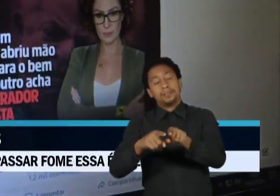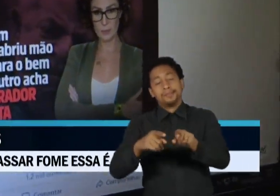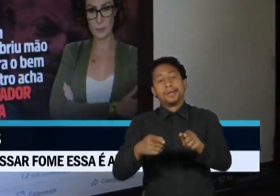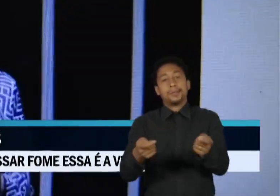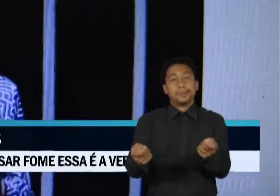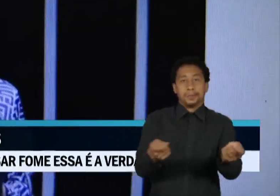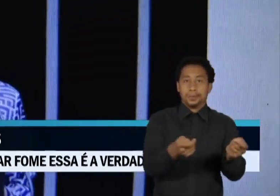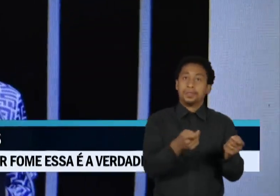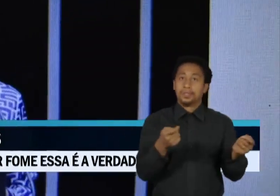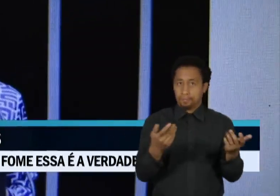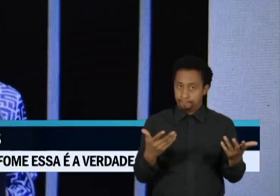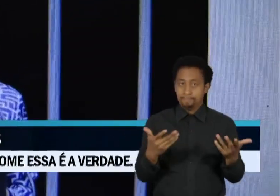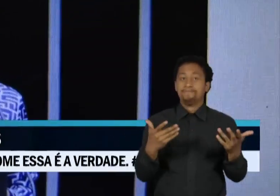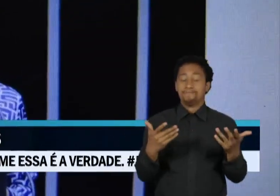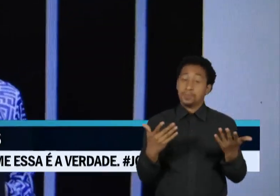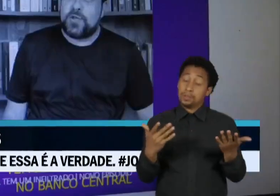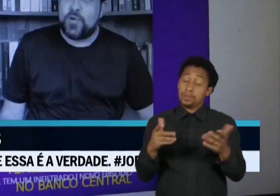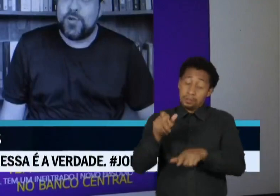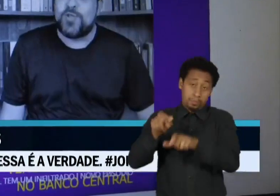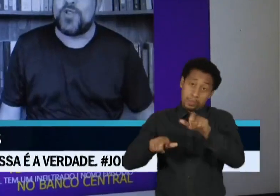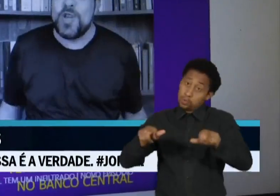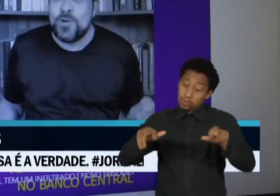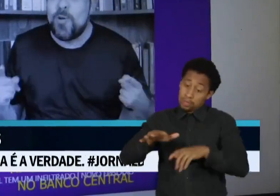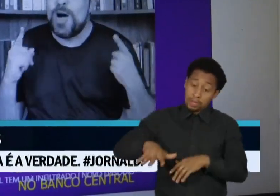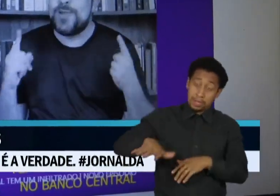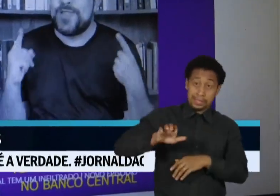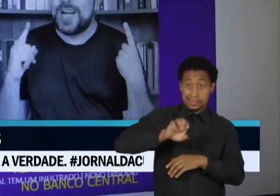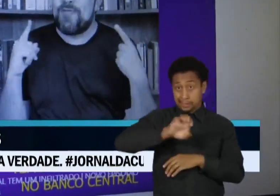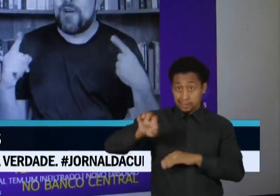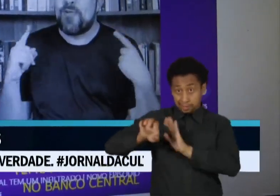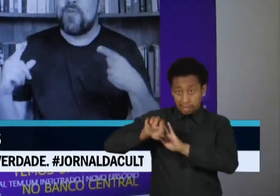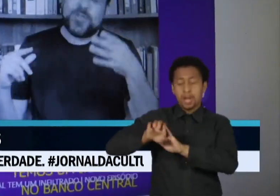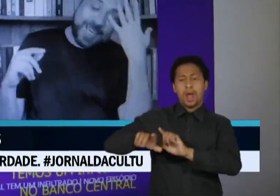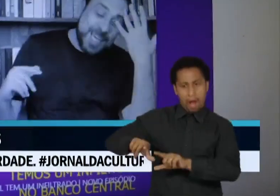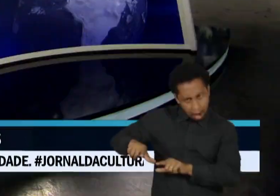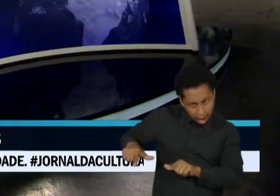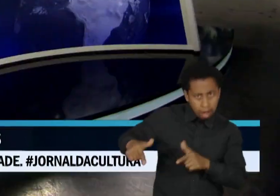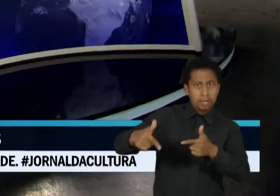esquerda foram defender esse tema, se engajaram no tema buscando pautar o debate.